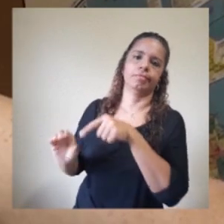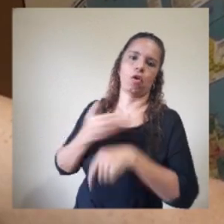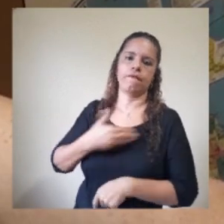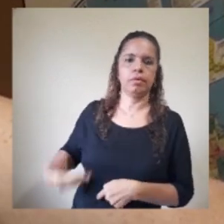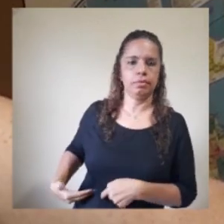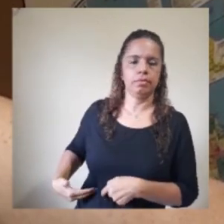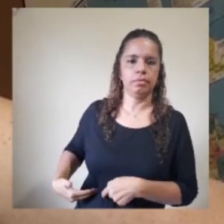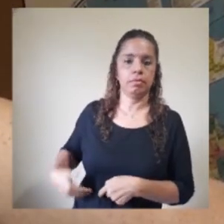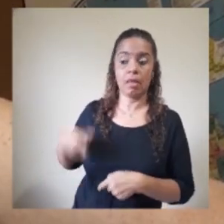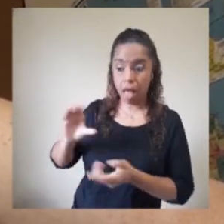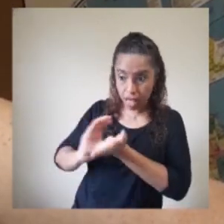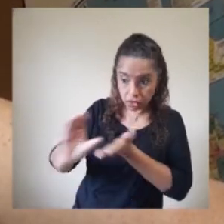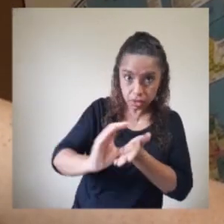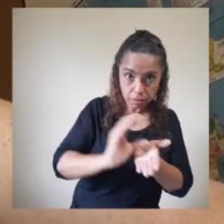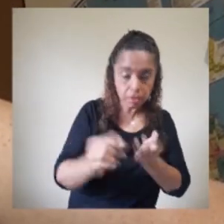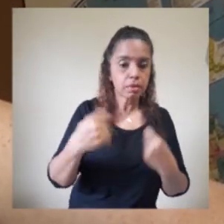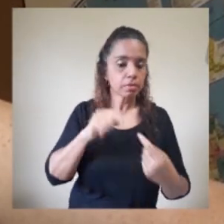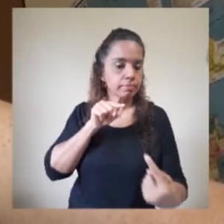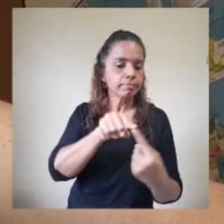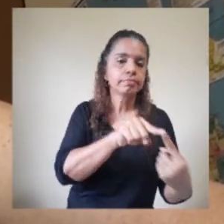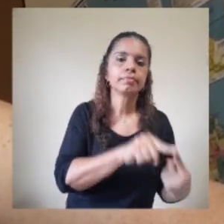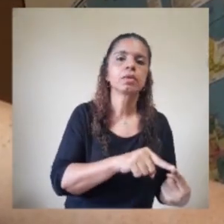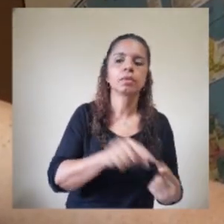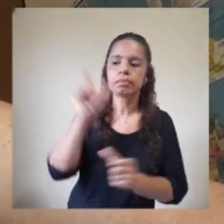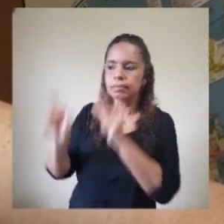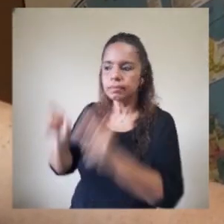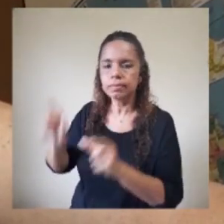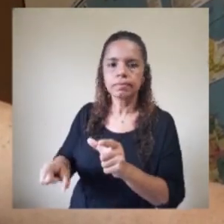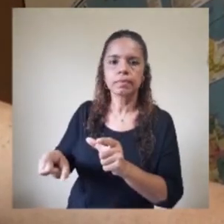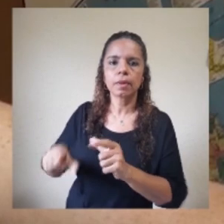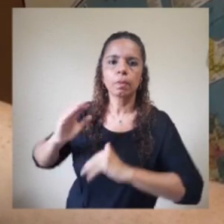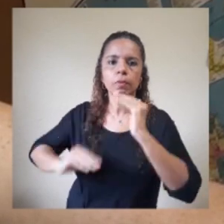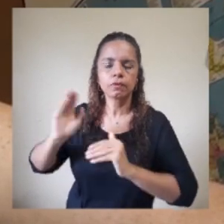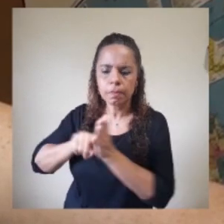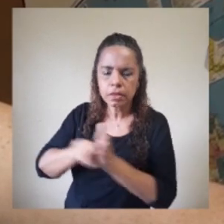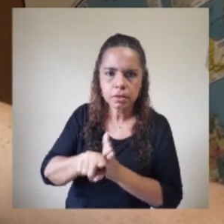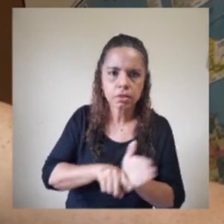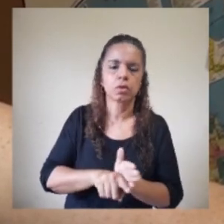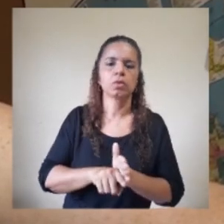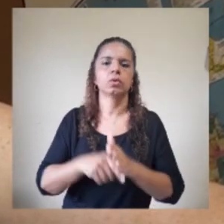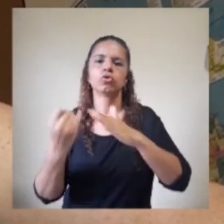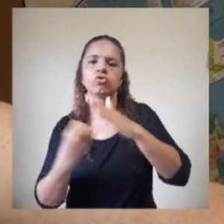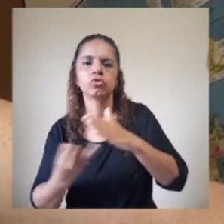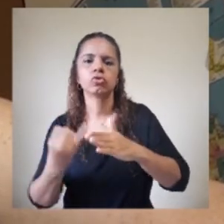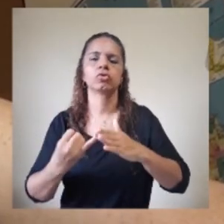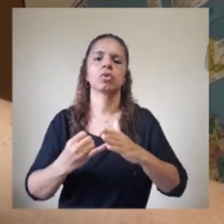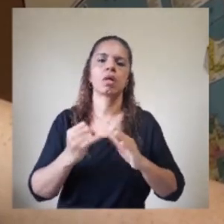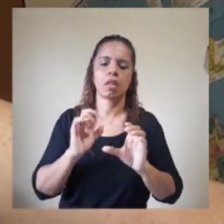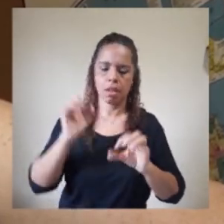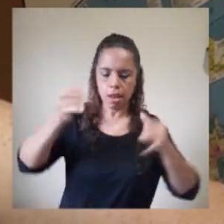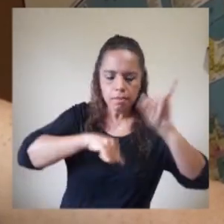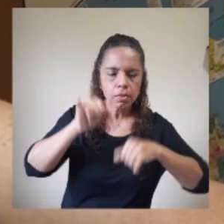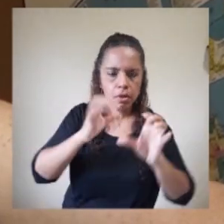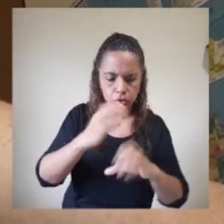Este orçamento deve ser direcionado aos pesquisadores, institutos e laboratórios para